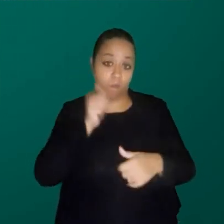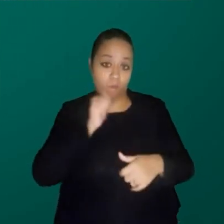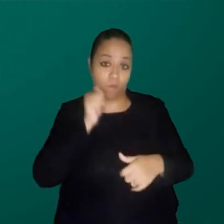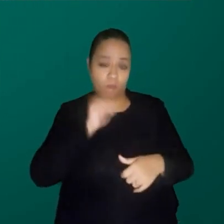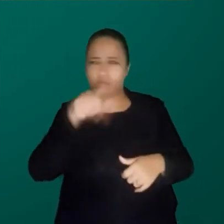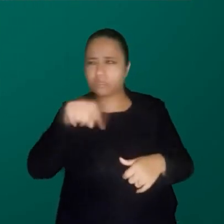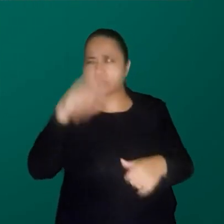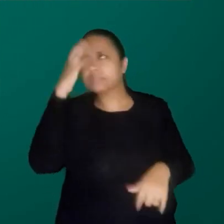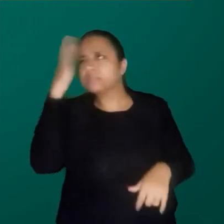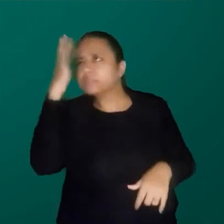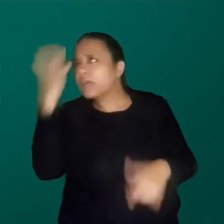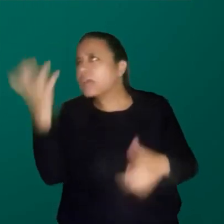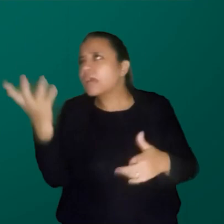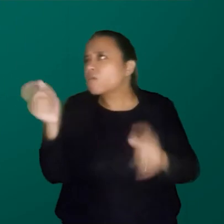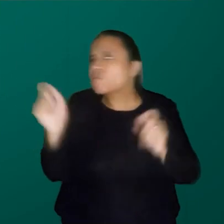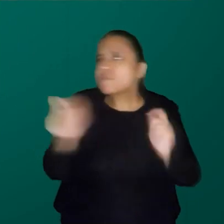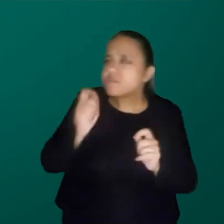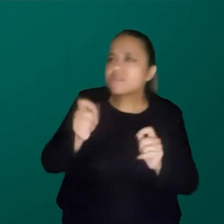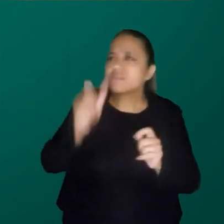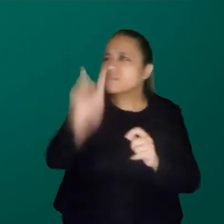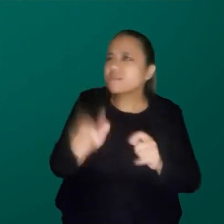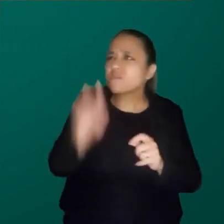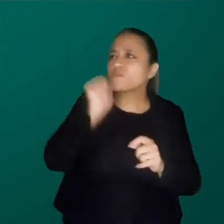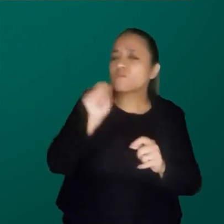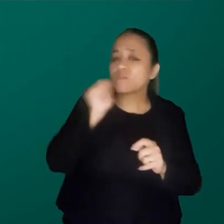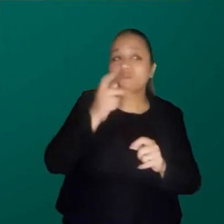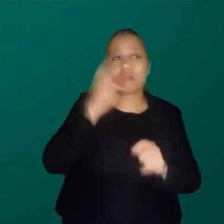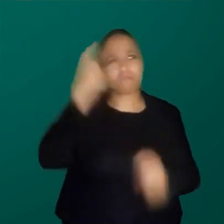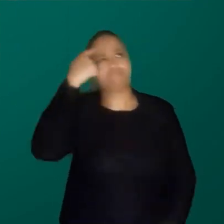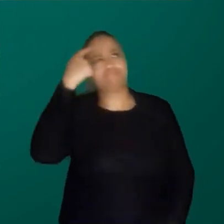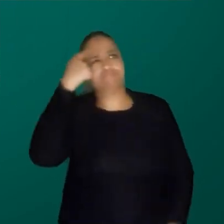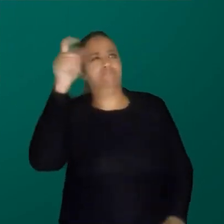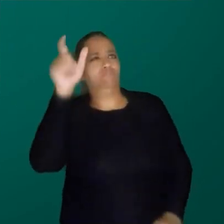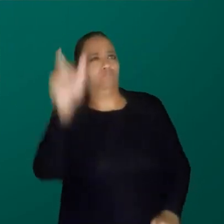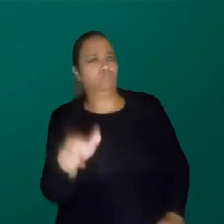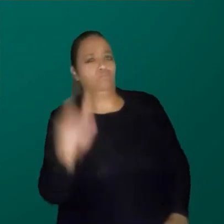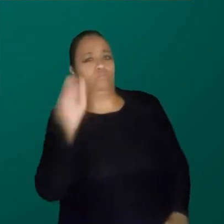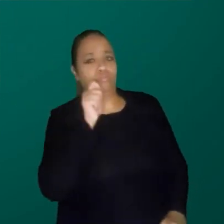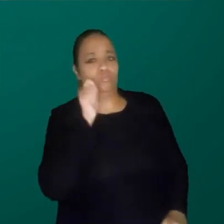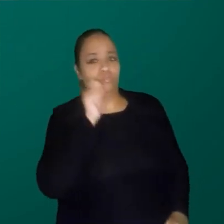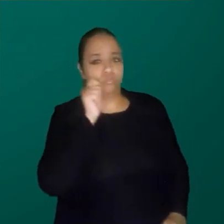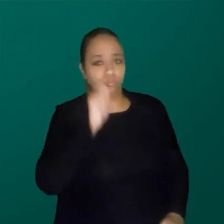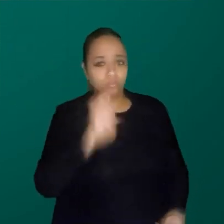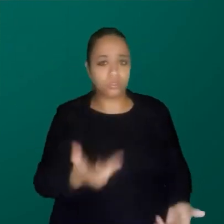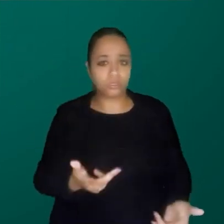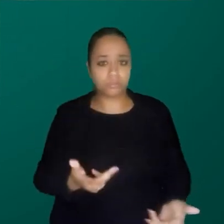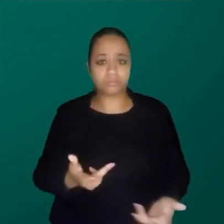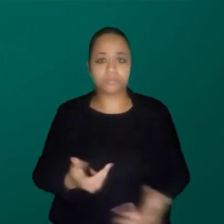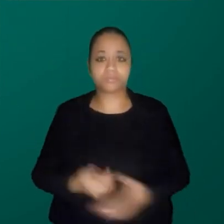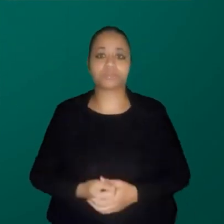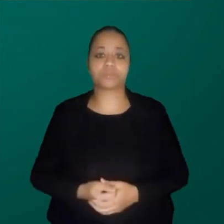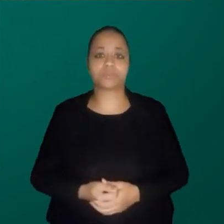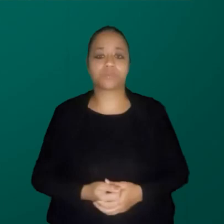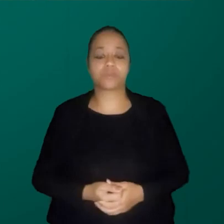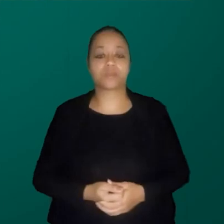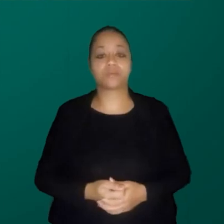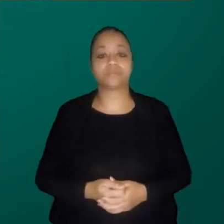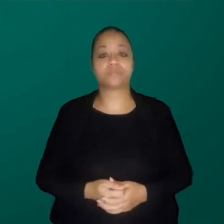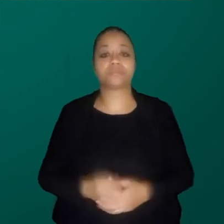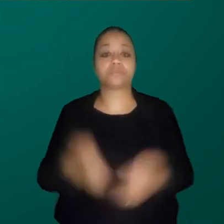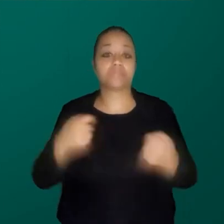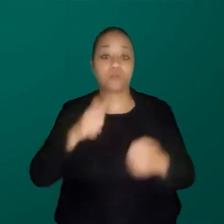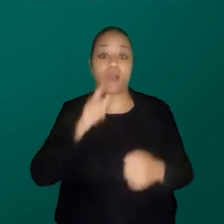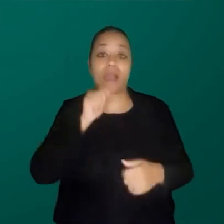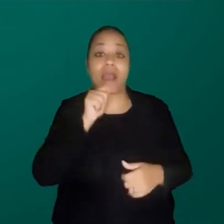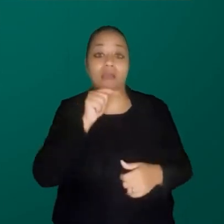têm uma ideia do que é ser essa mulher. Quando a gente fala... Estou com a boca muito seca aqui dentro com esse ar-condicionado, bem